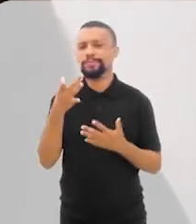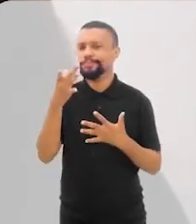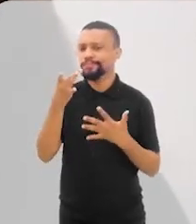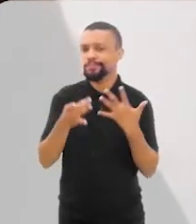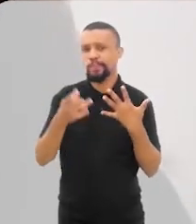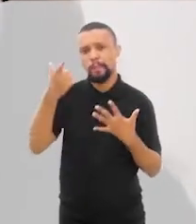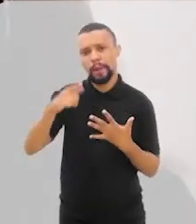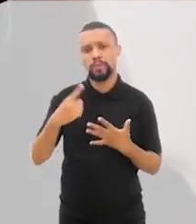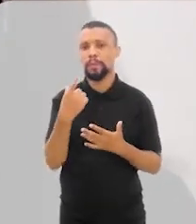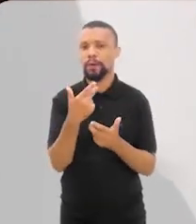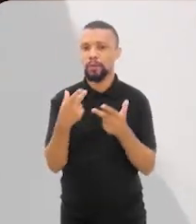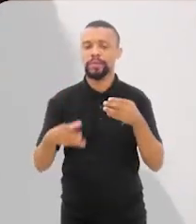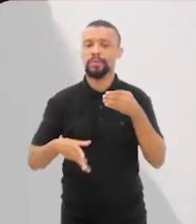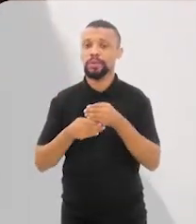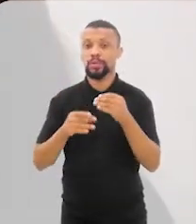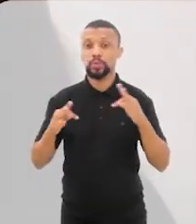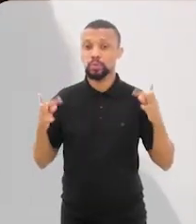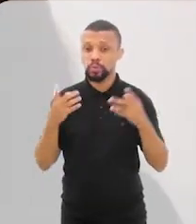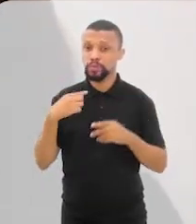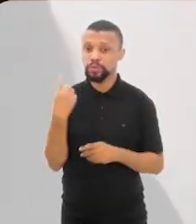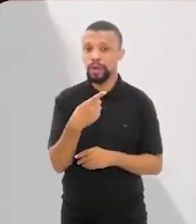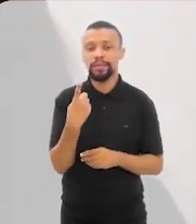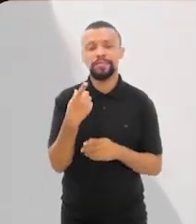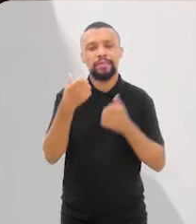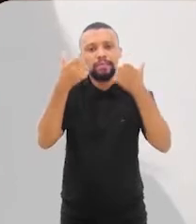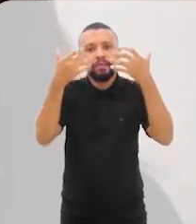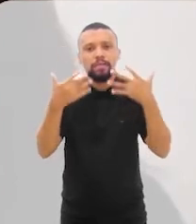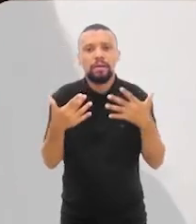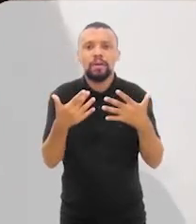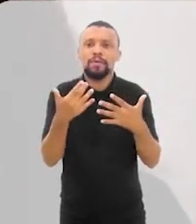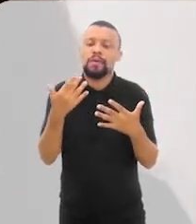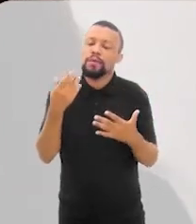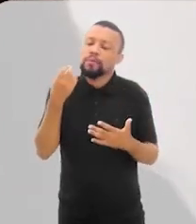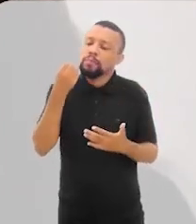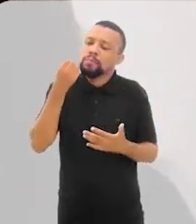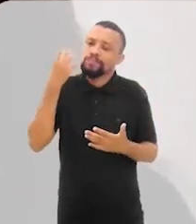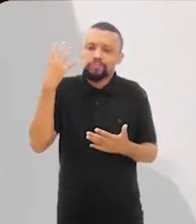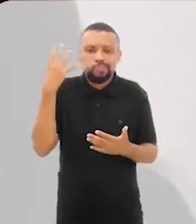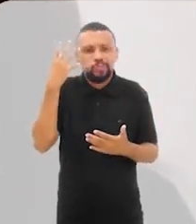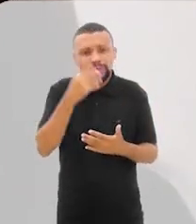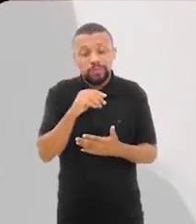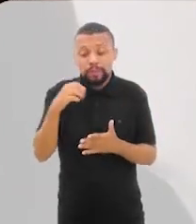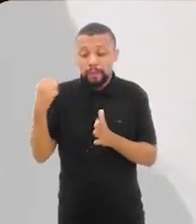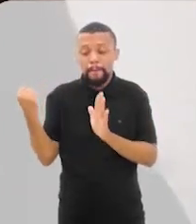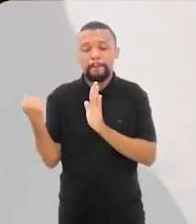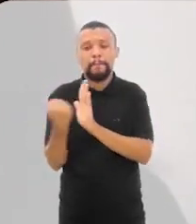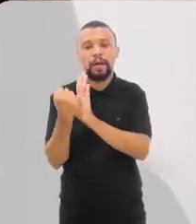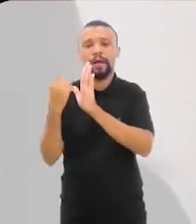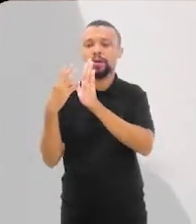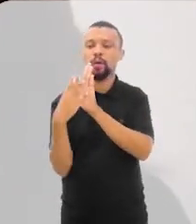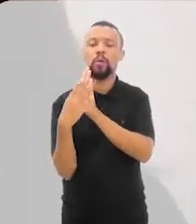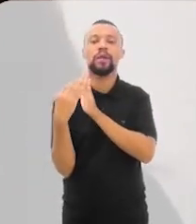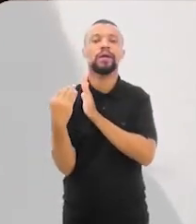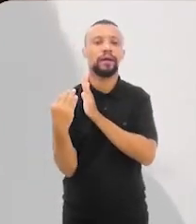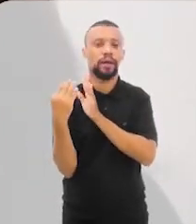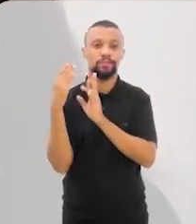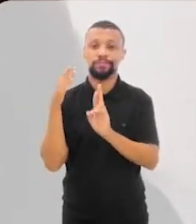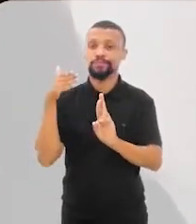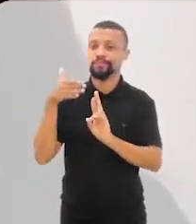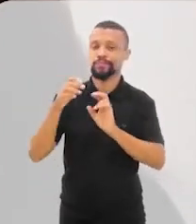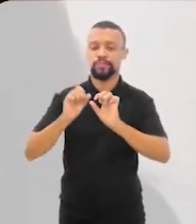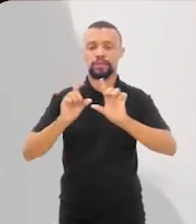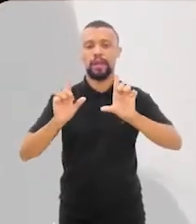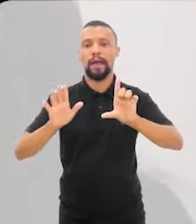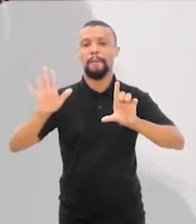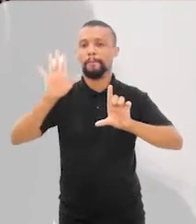falar mais um detalhe, Gênes, porque eu acho que de tudo isso que a gente fala, o mais bonito disso tudo é que fica um legado. Eu acho